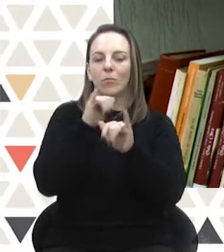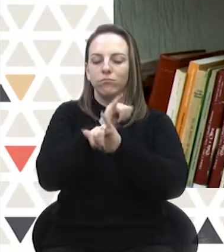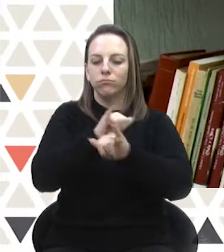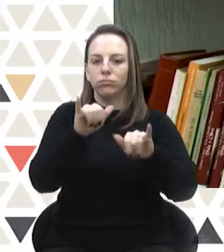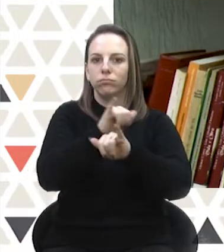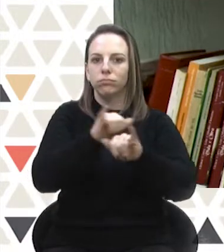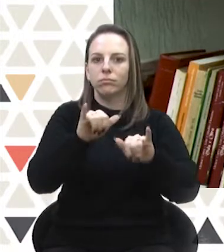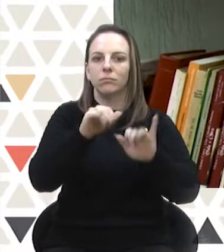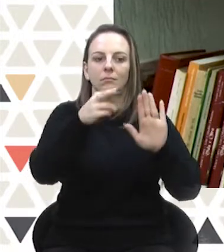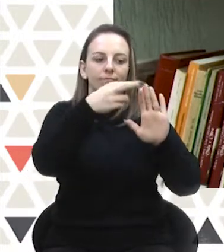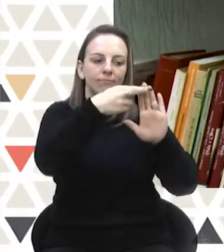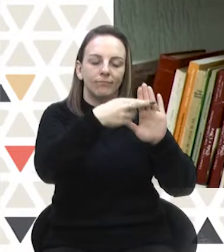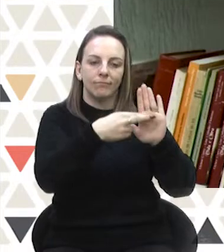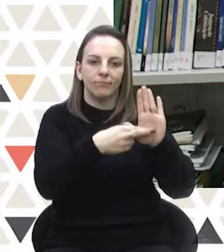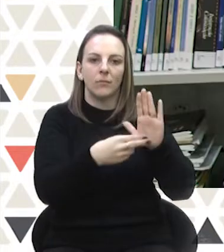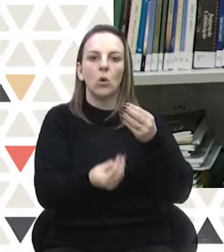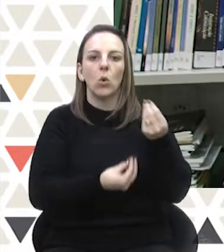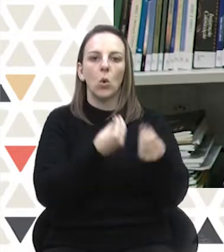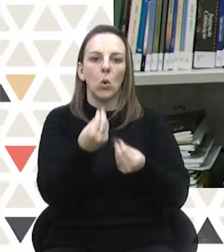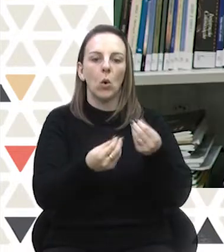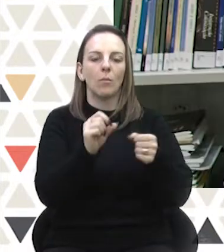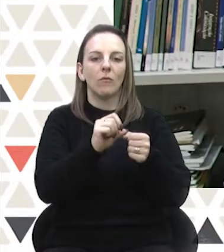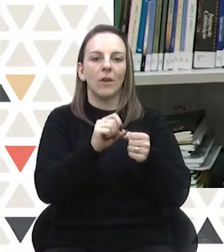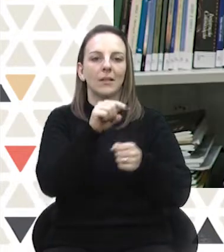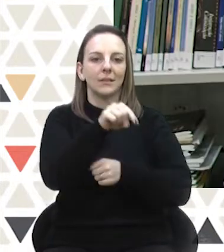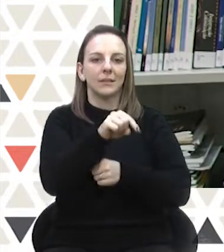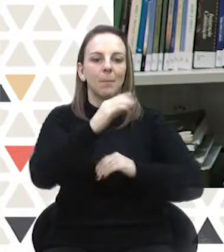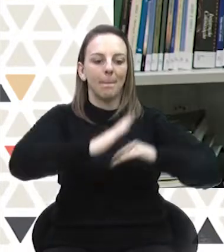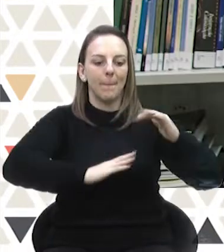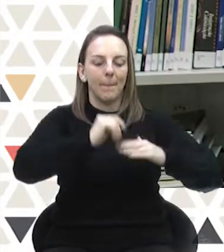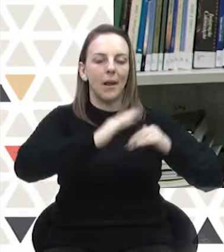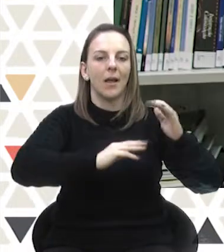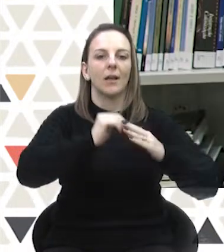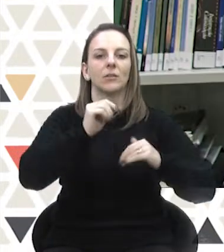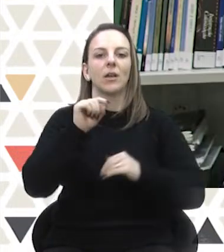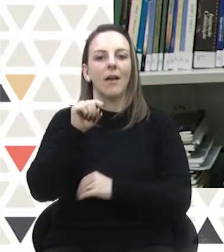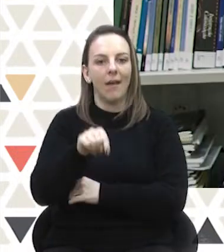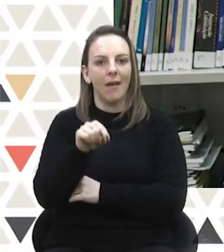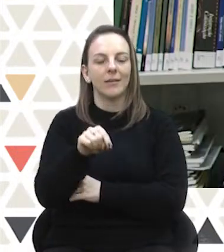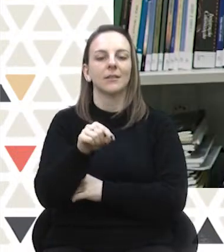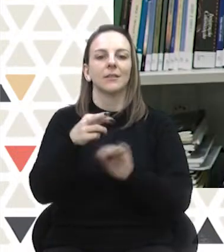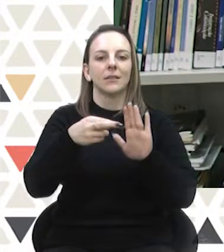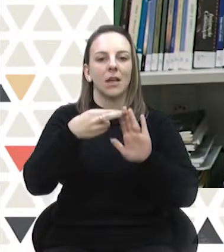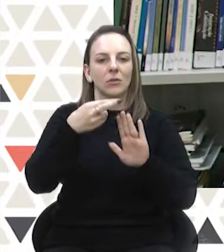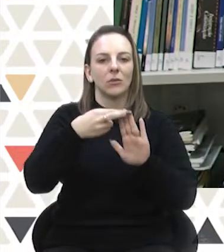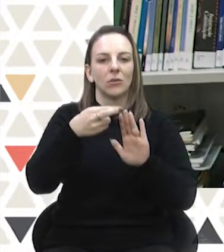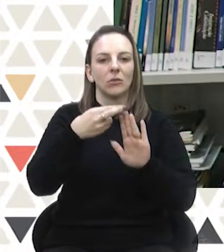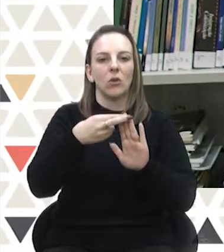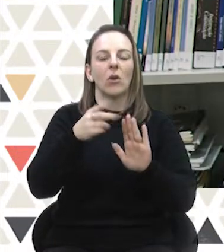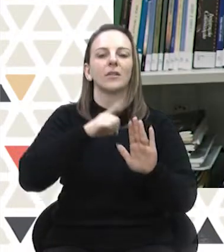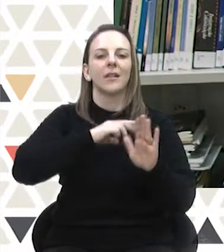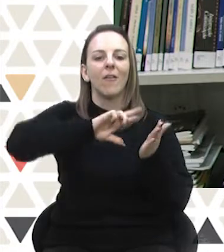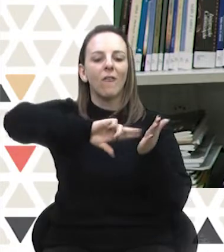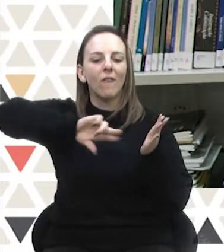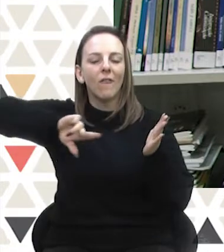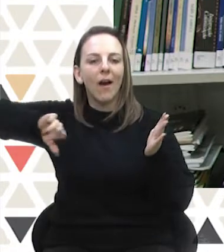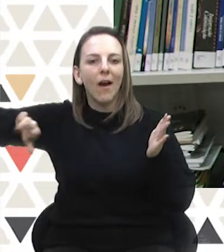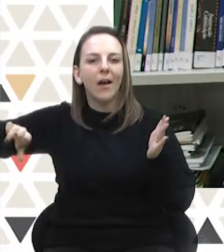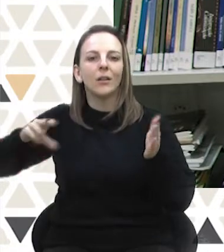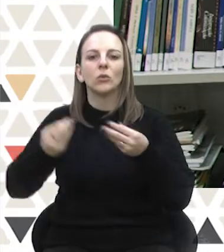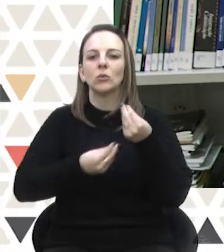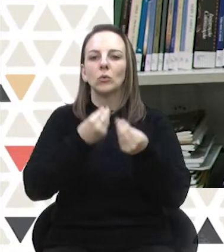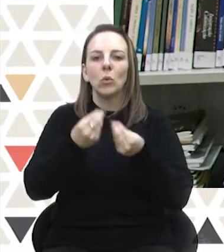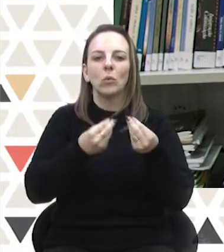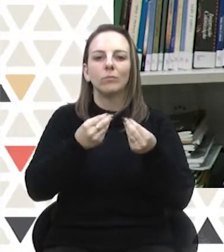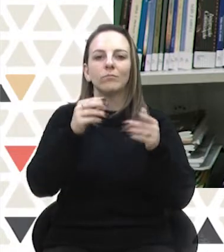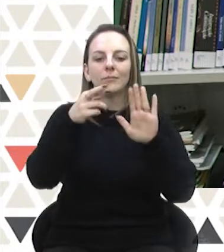para execução do Código. Em relação às eleições, a Lei nº.504 tem vários dispositivos que delegam ao Tribunal Superior